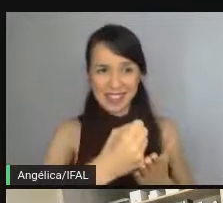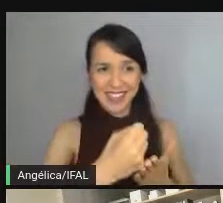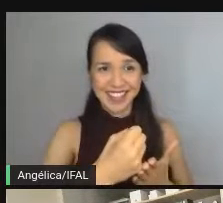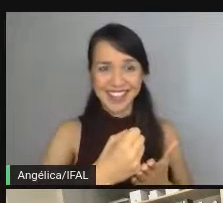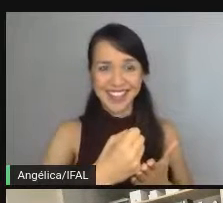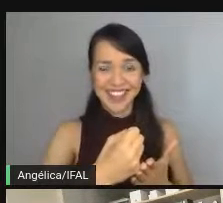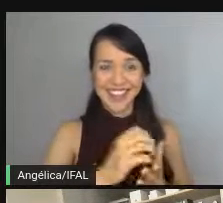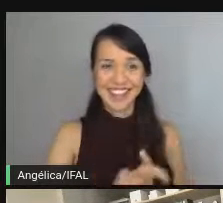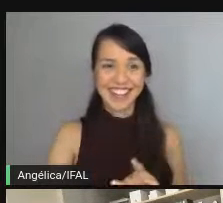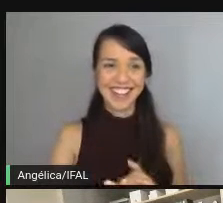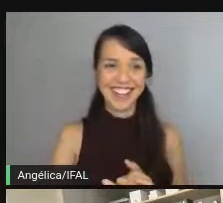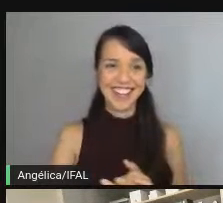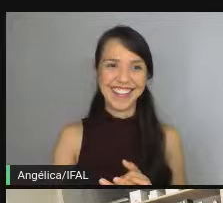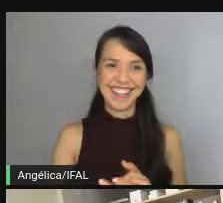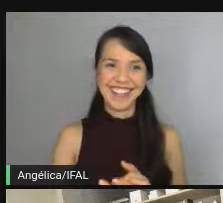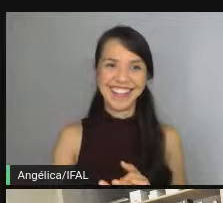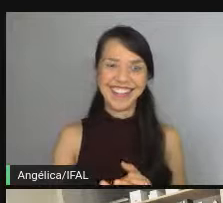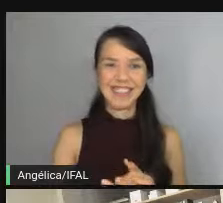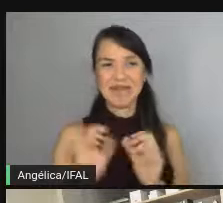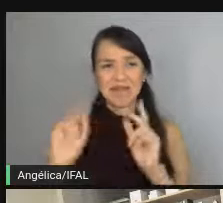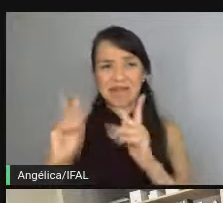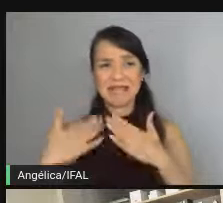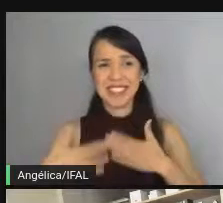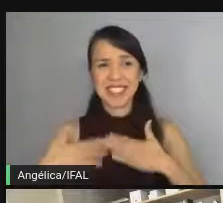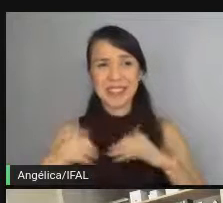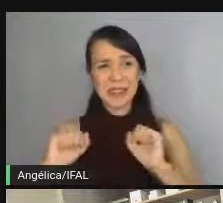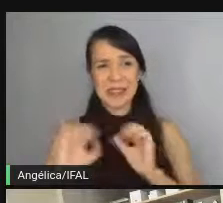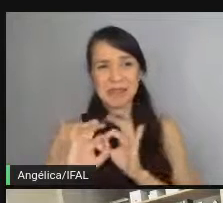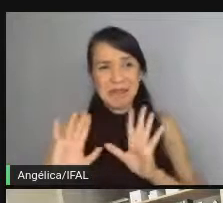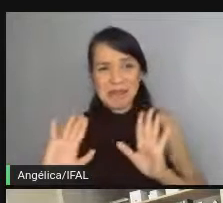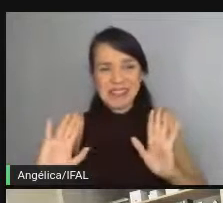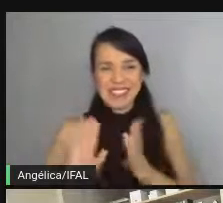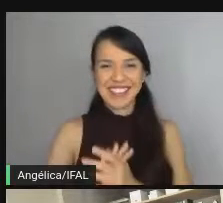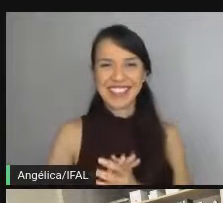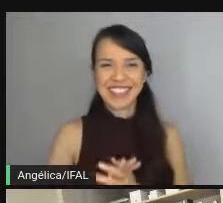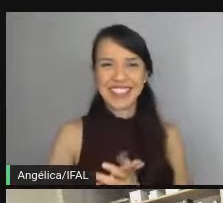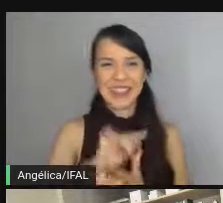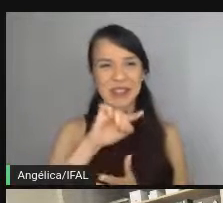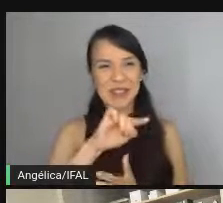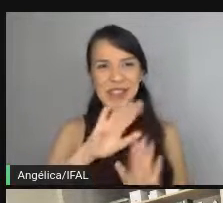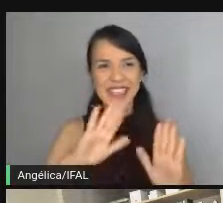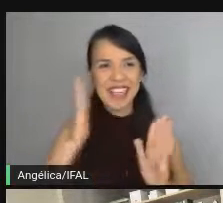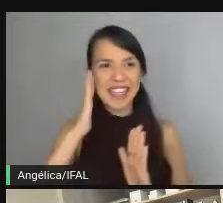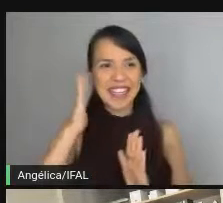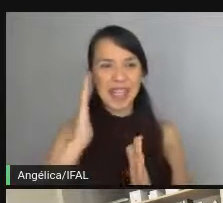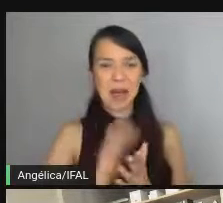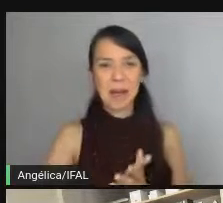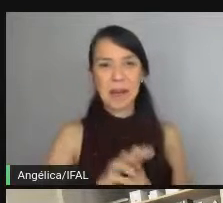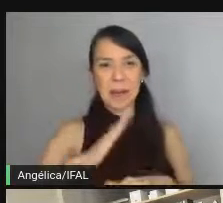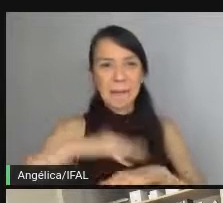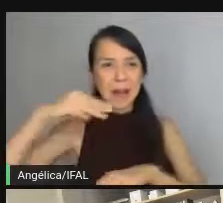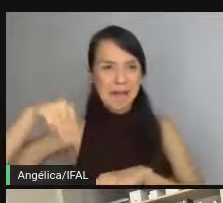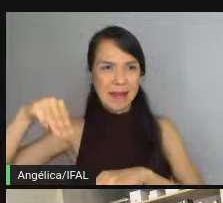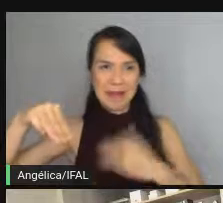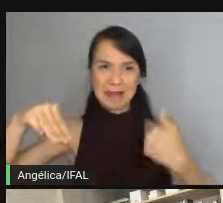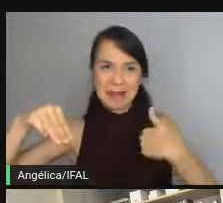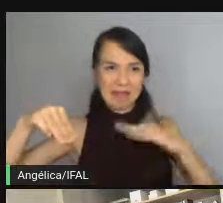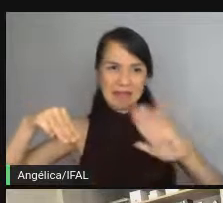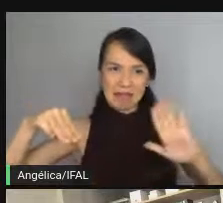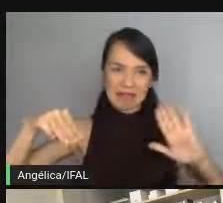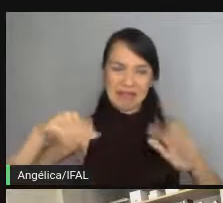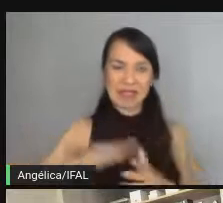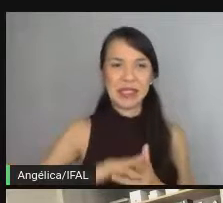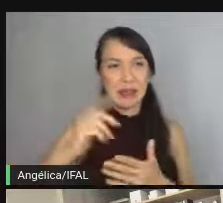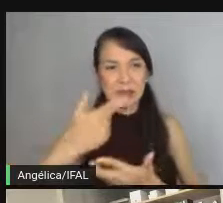essa... Tranquilo, por mim, você, você, você, sabe muito mais matemática que eu e todas as